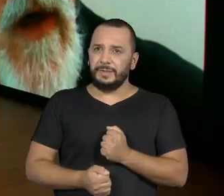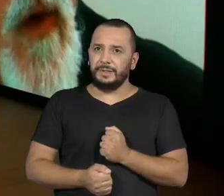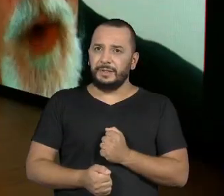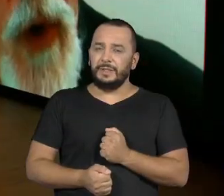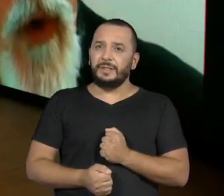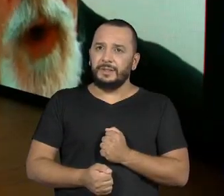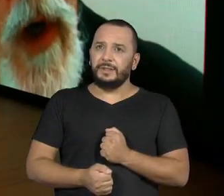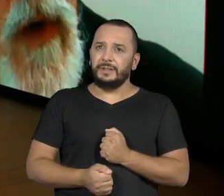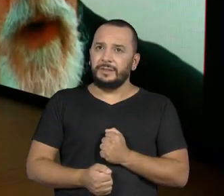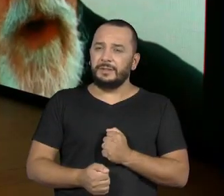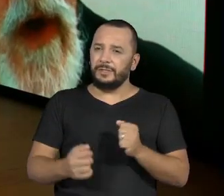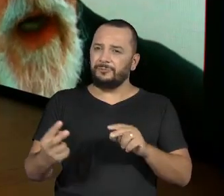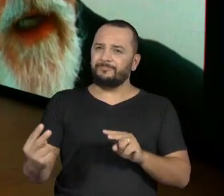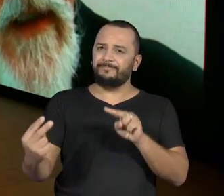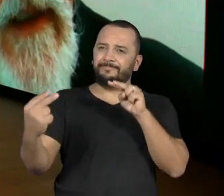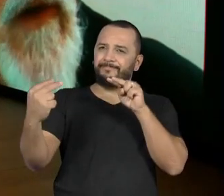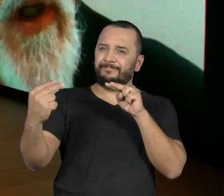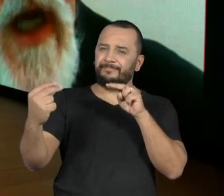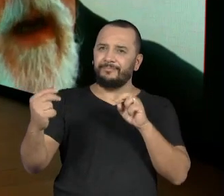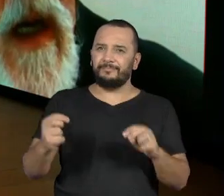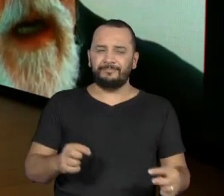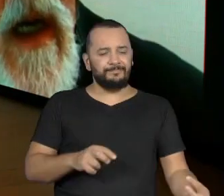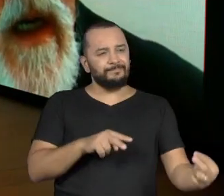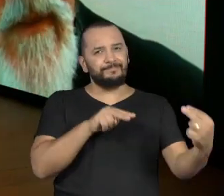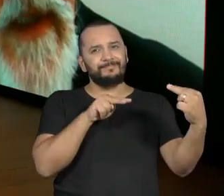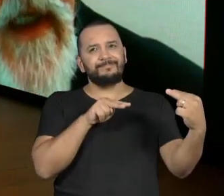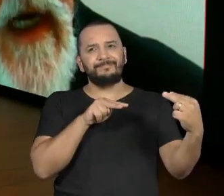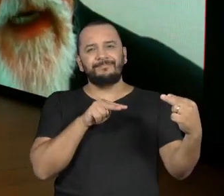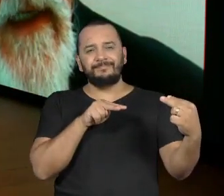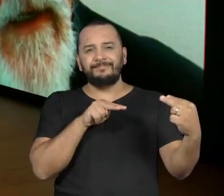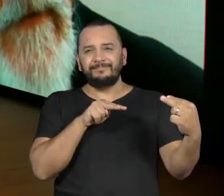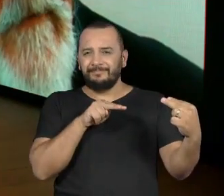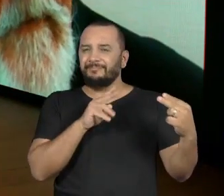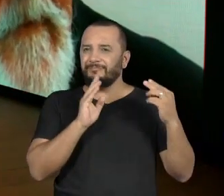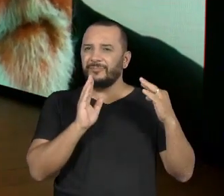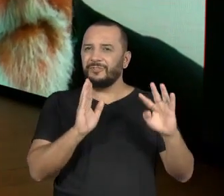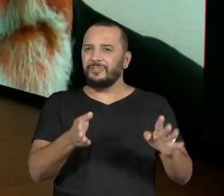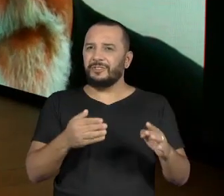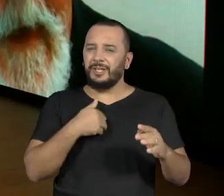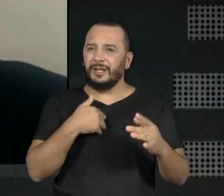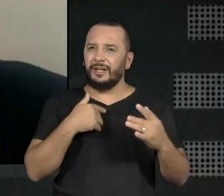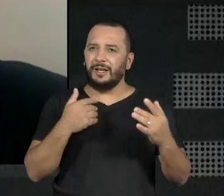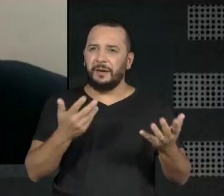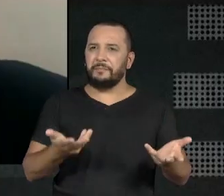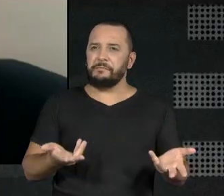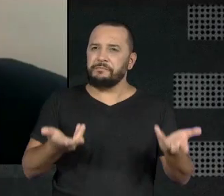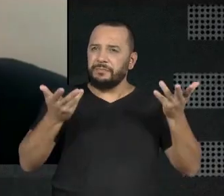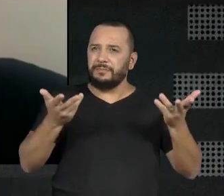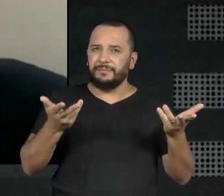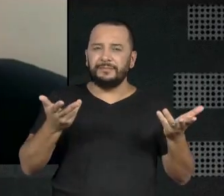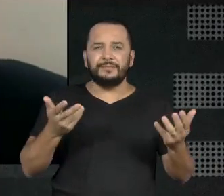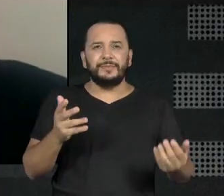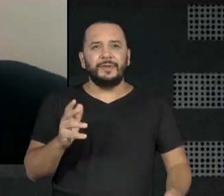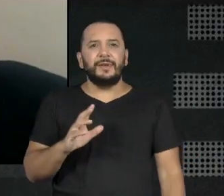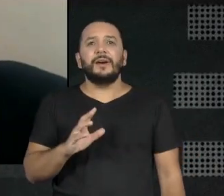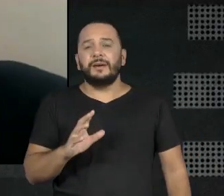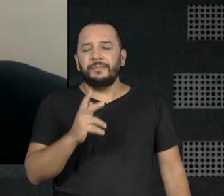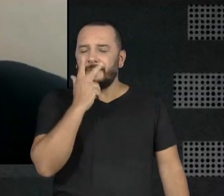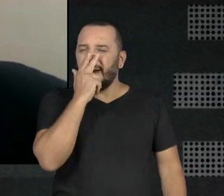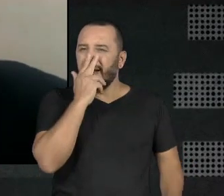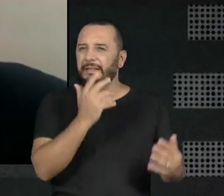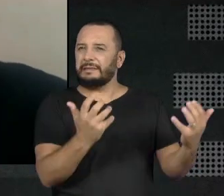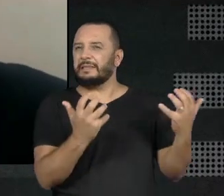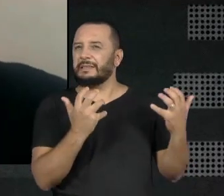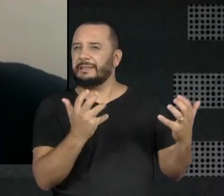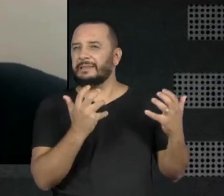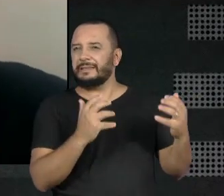o olho no olho, não deixar a peteca cair a paixão que eu acho que move a gente,